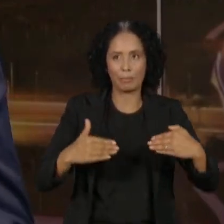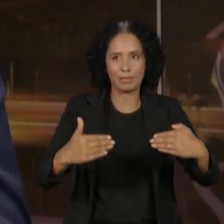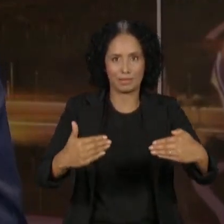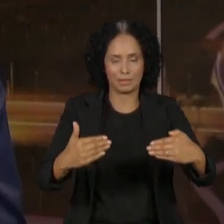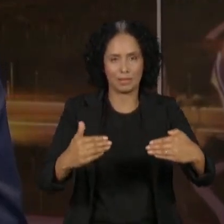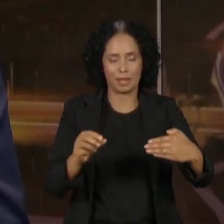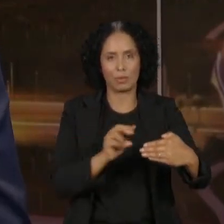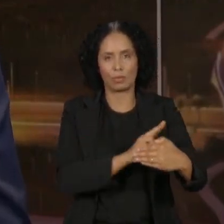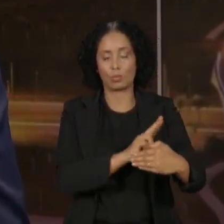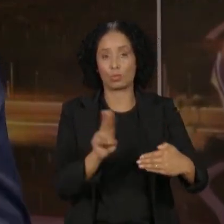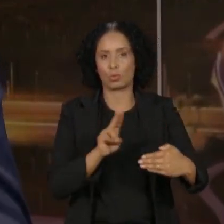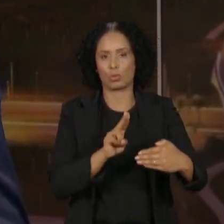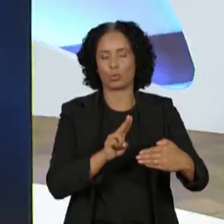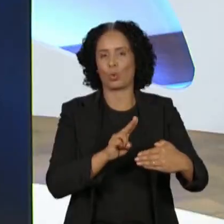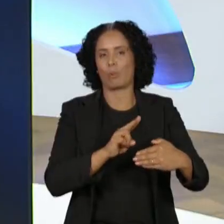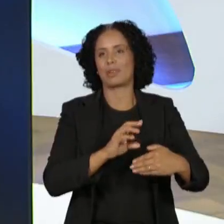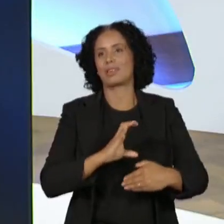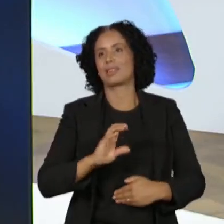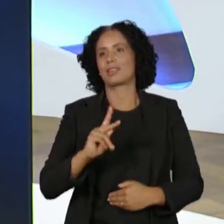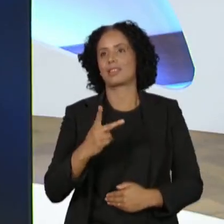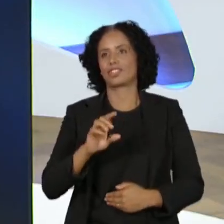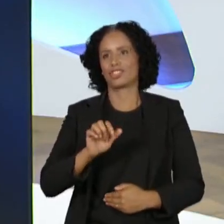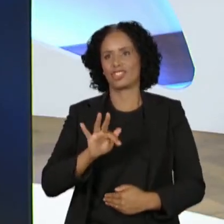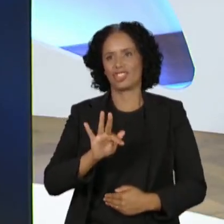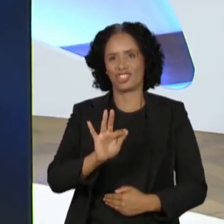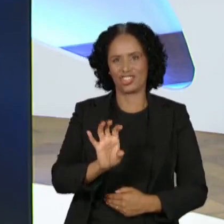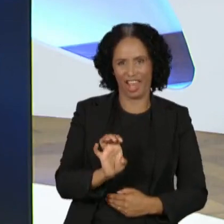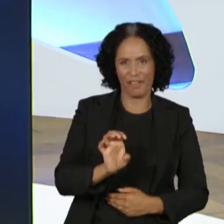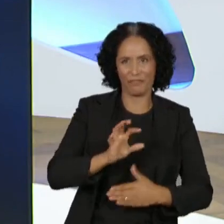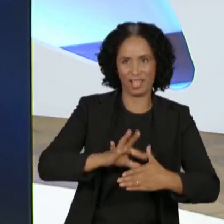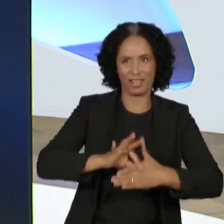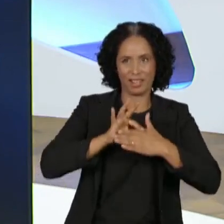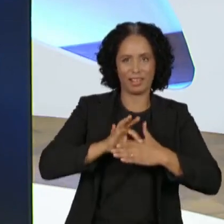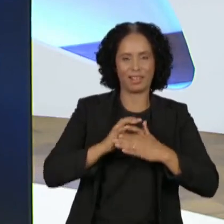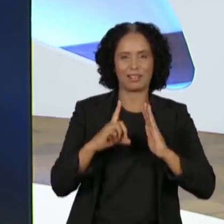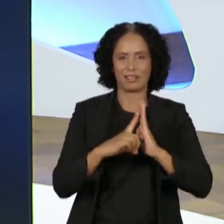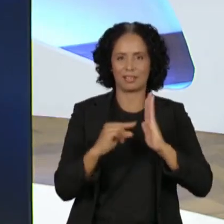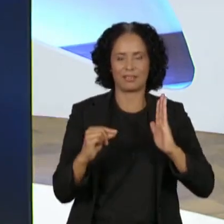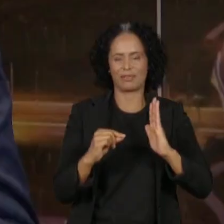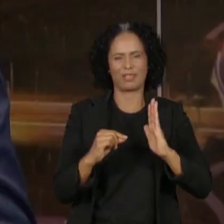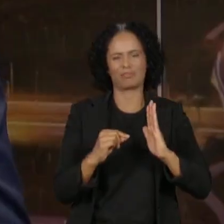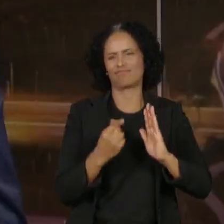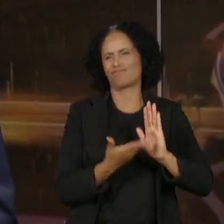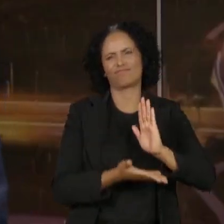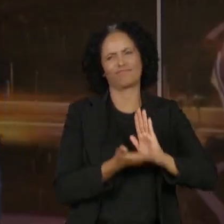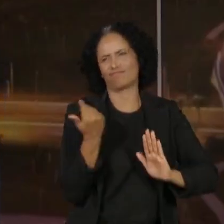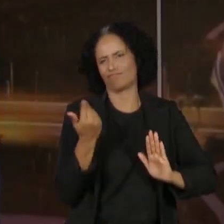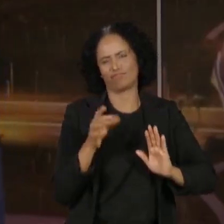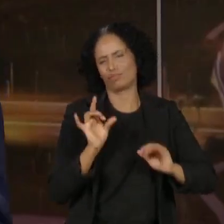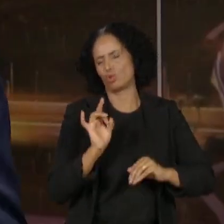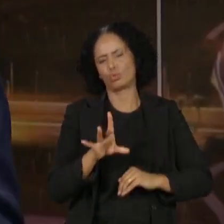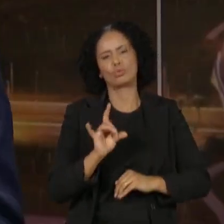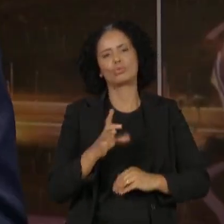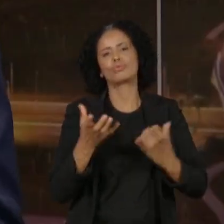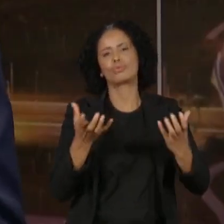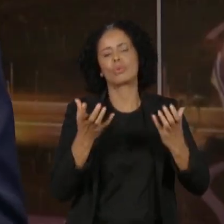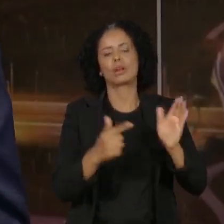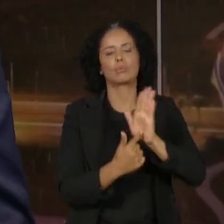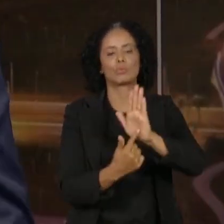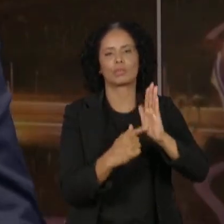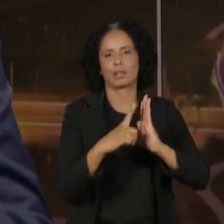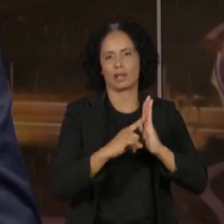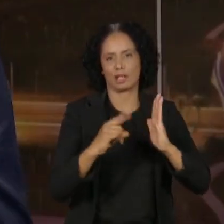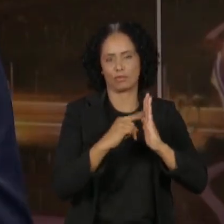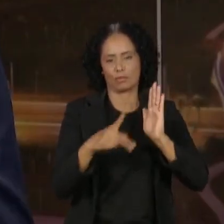nome de chefe, ministro-chefe da Casa Civil. Eu digo que basta apenas Casa Civil da Presidência da República.